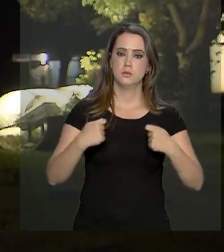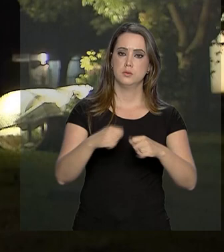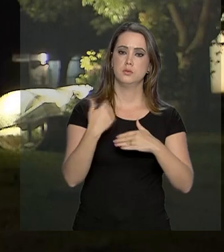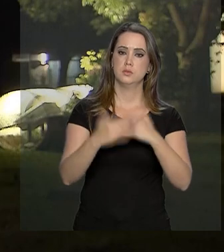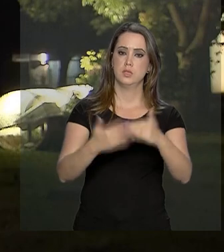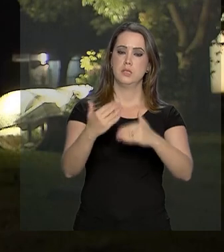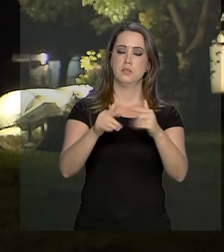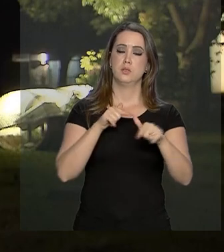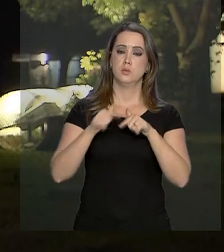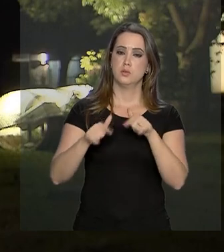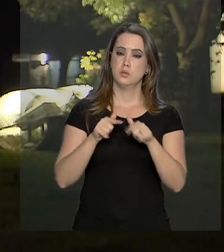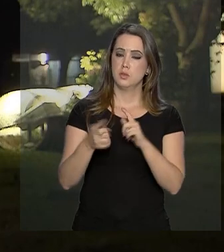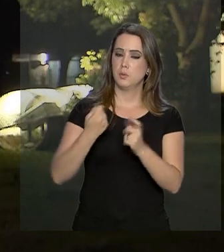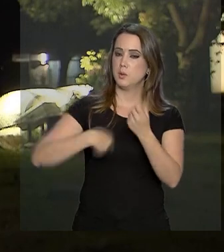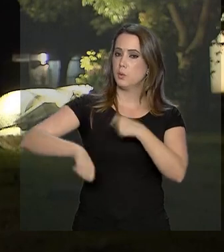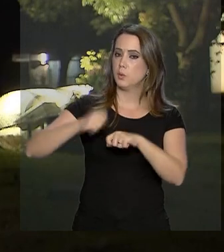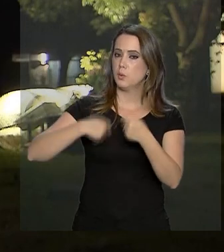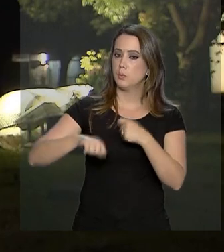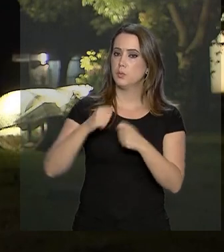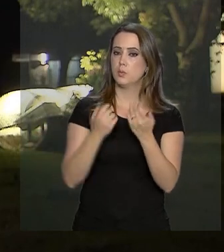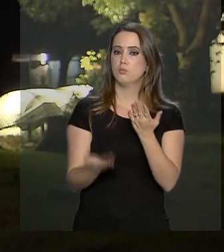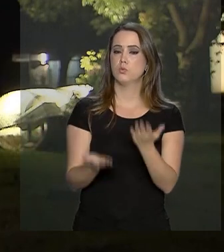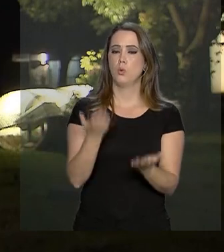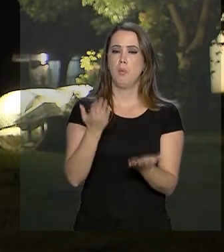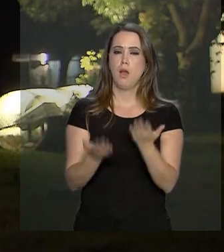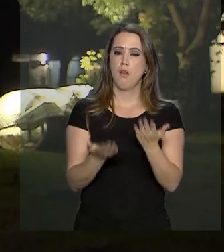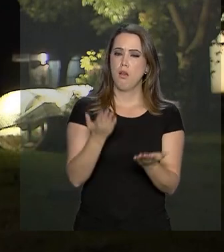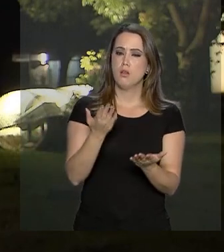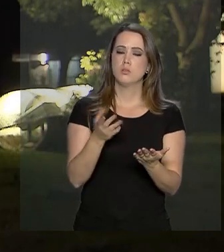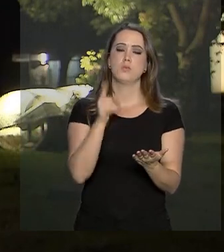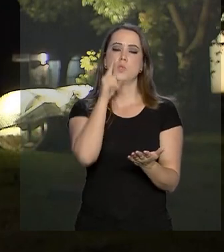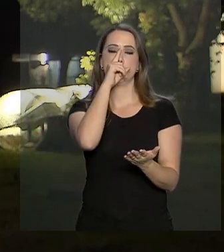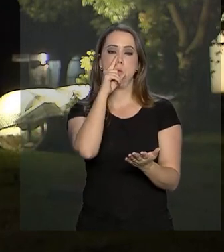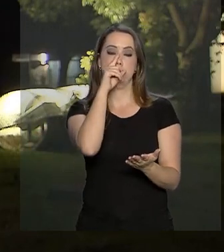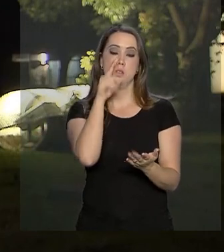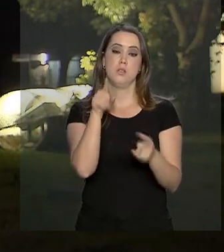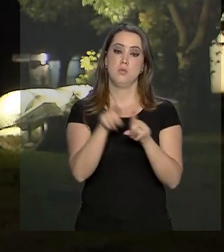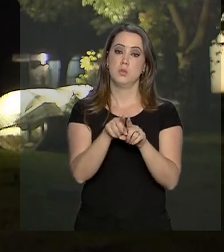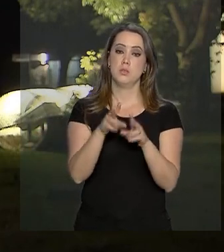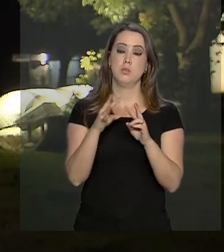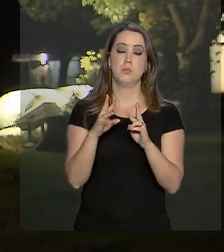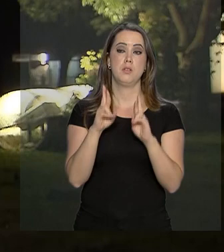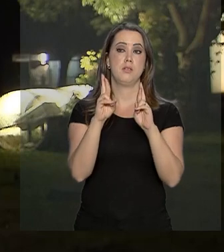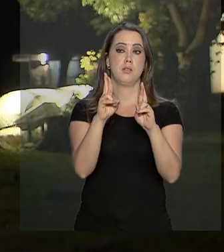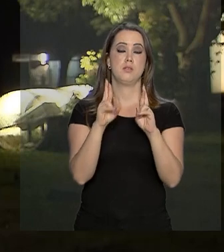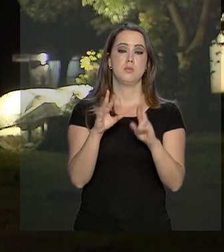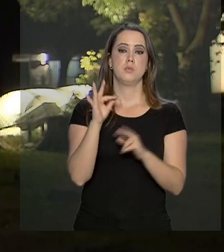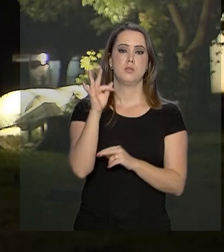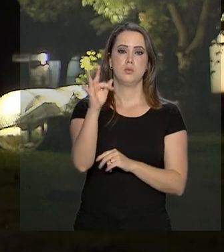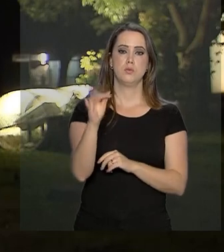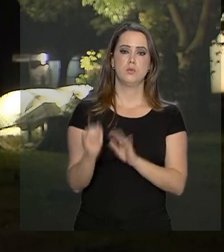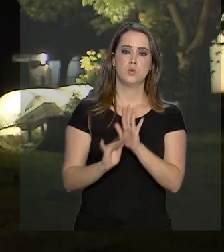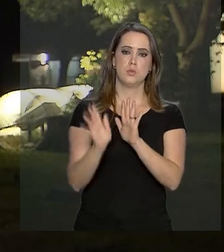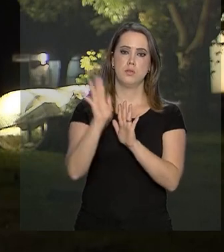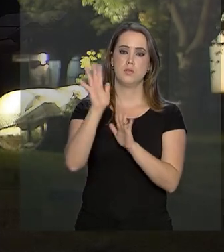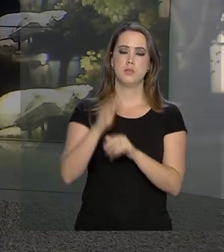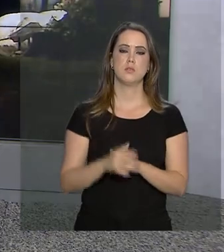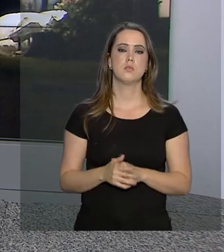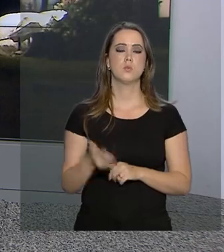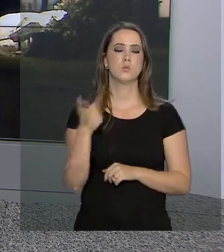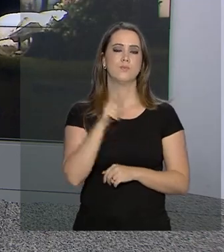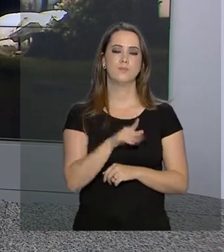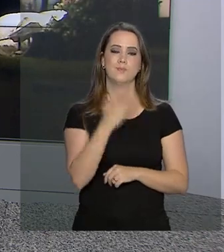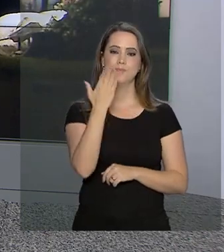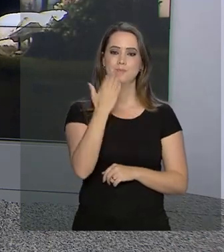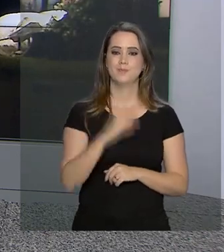da evolução da atividade econômica, do balanço de riscos e das projeções e expectativas da inflação. Alessandra,